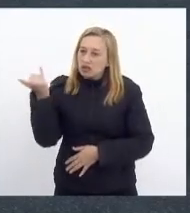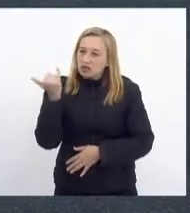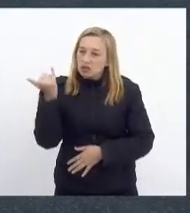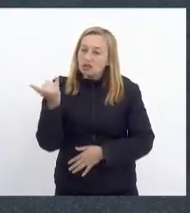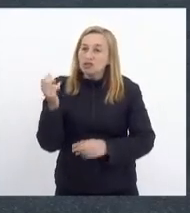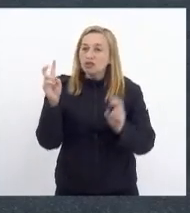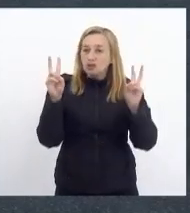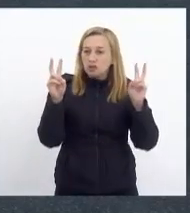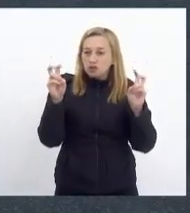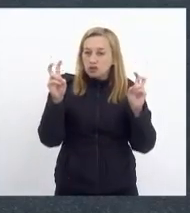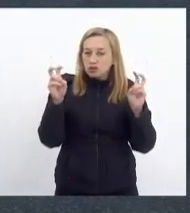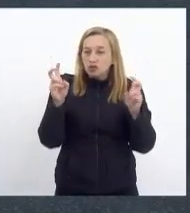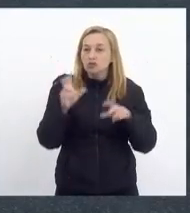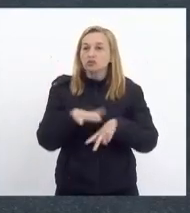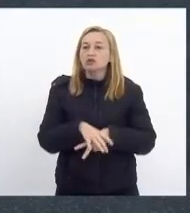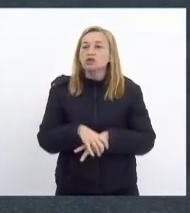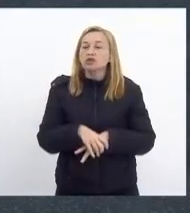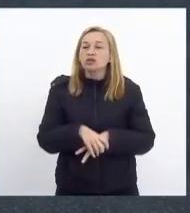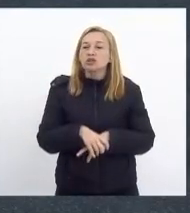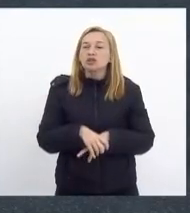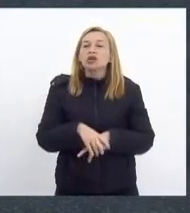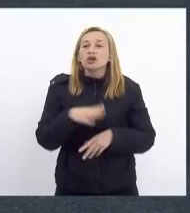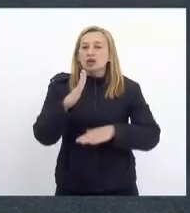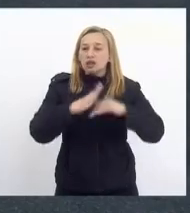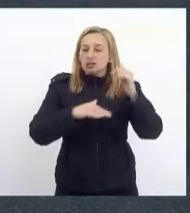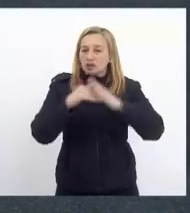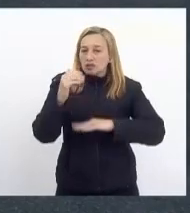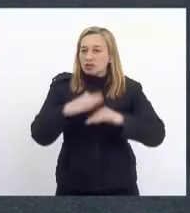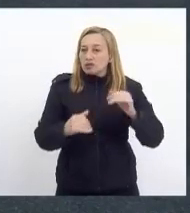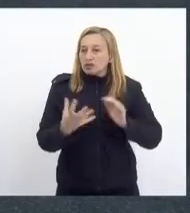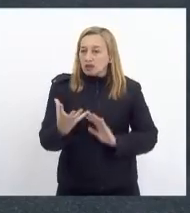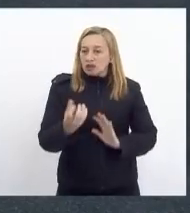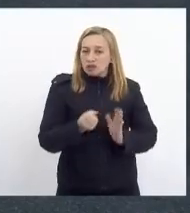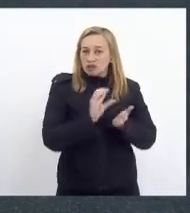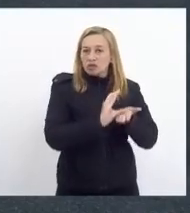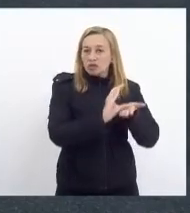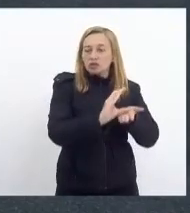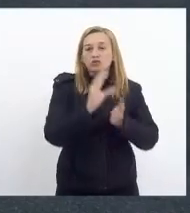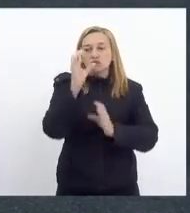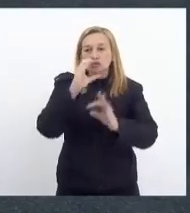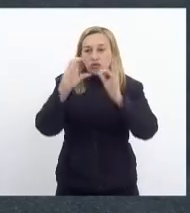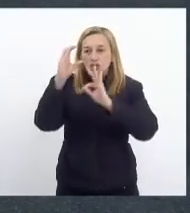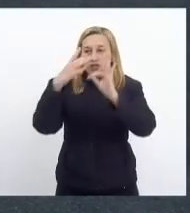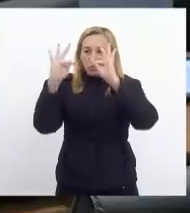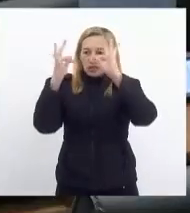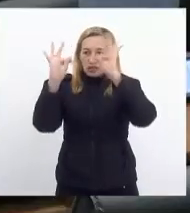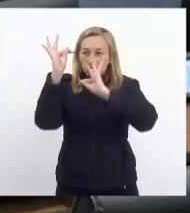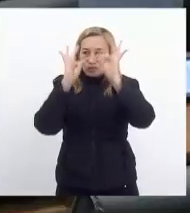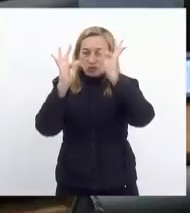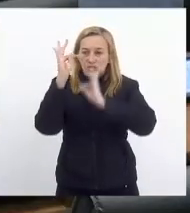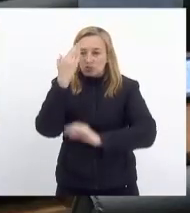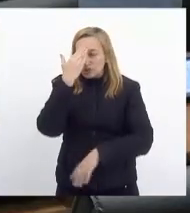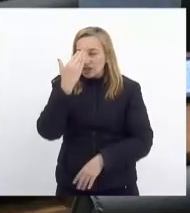questão de equidade que esses profissionais recebam o auxílio tecnológico. Muito obrigada.